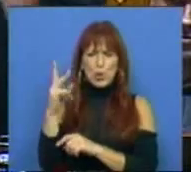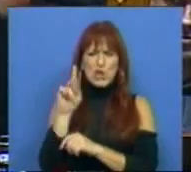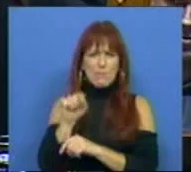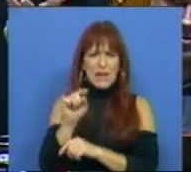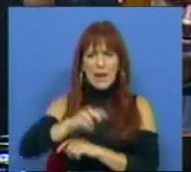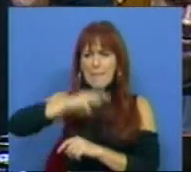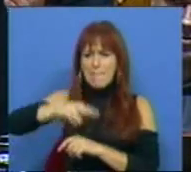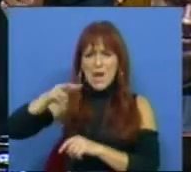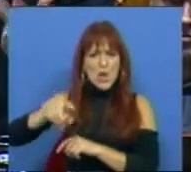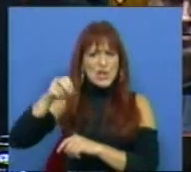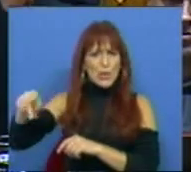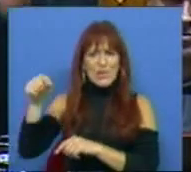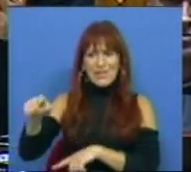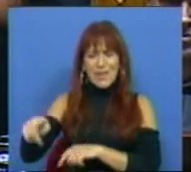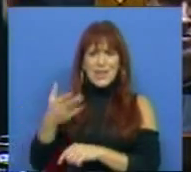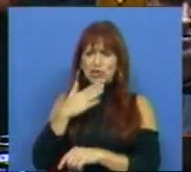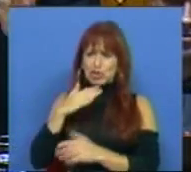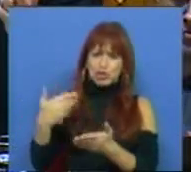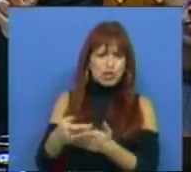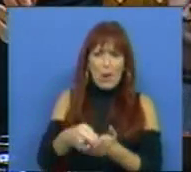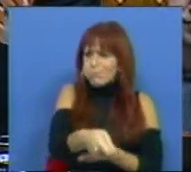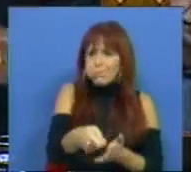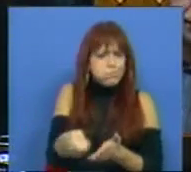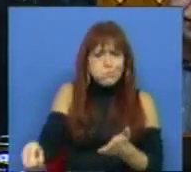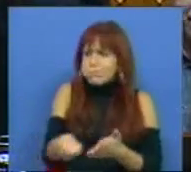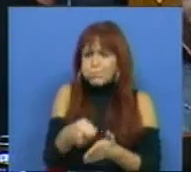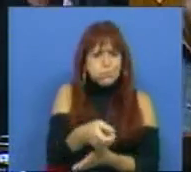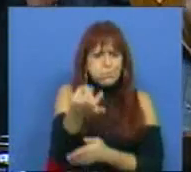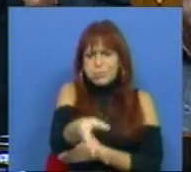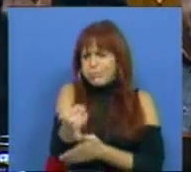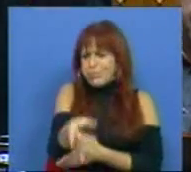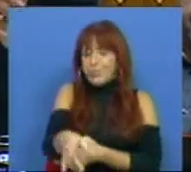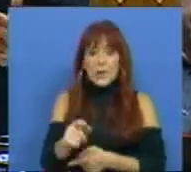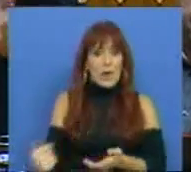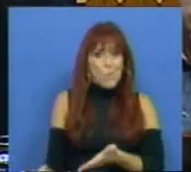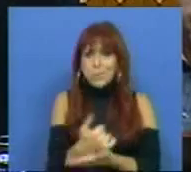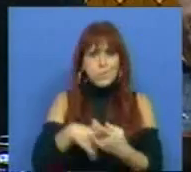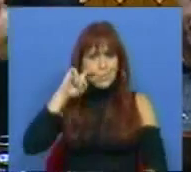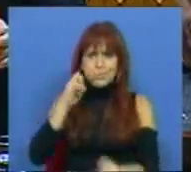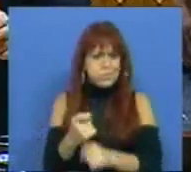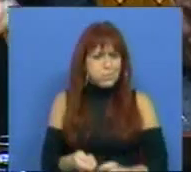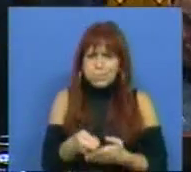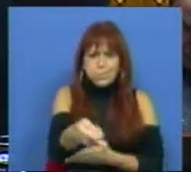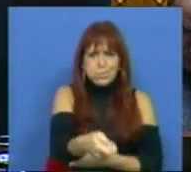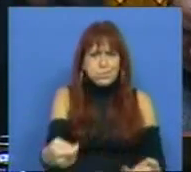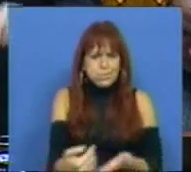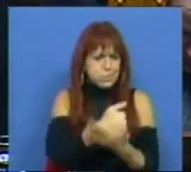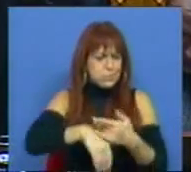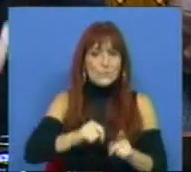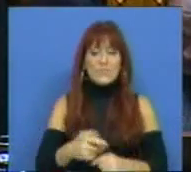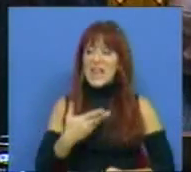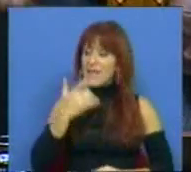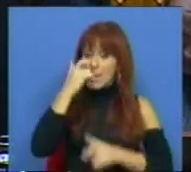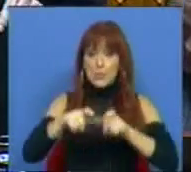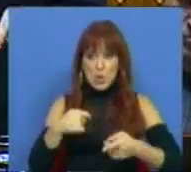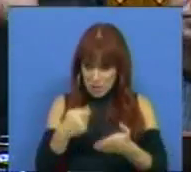mil milhões de euros de créditos mal parados e incobráveis. Ou seja, dívida que os